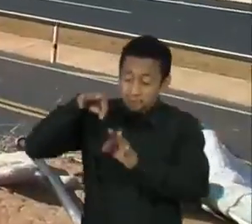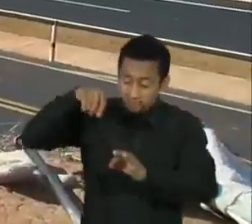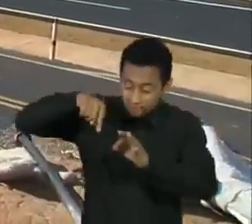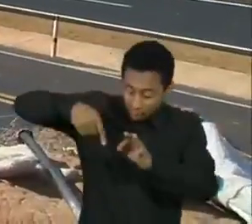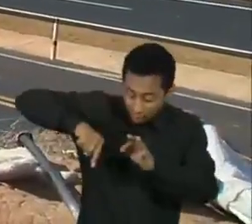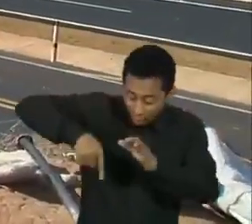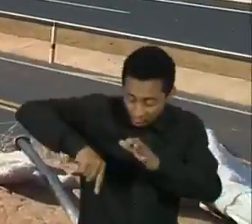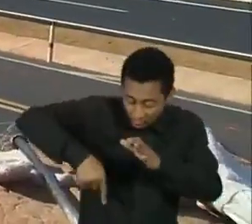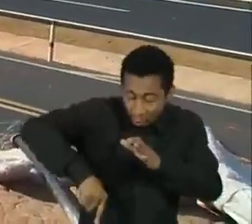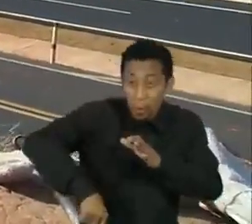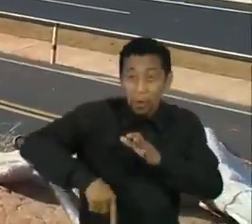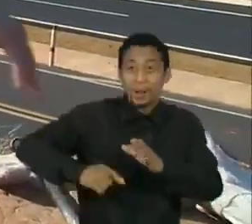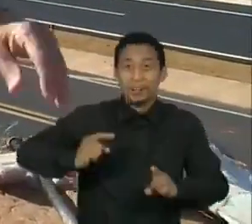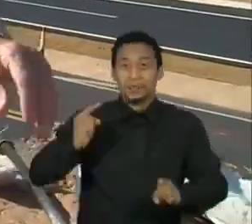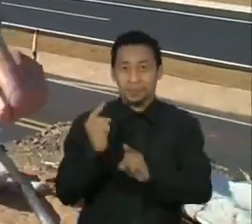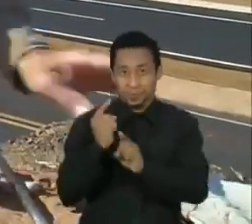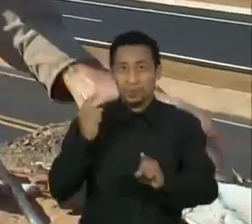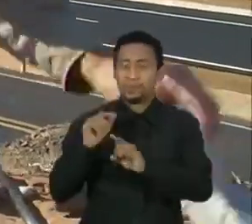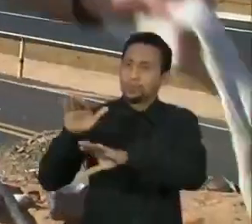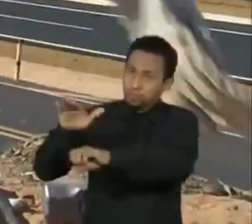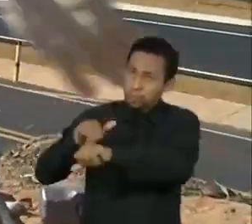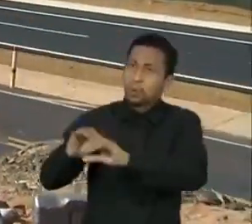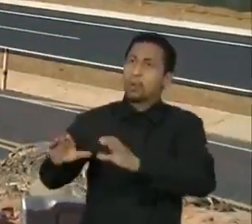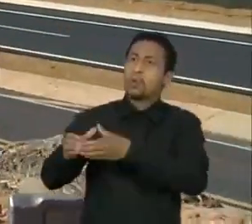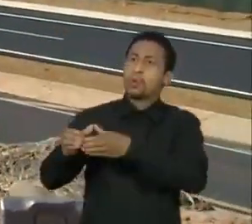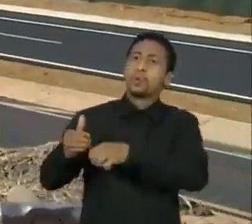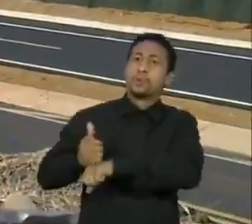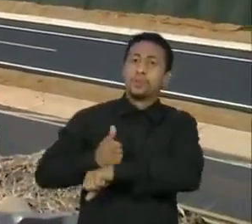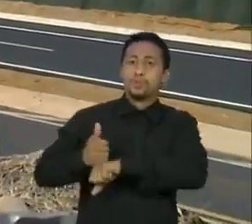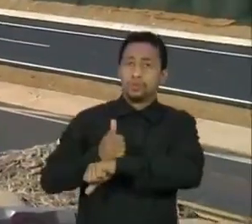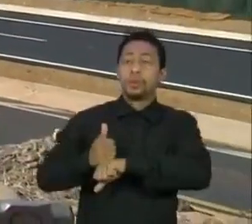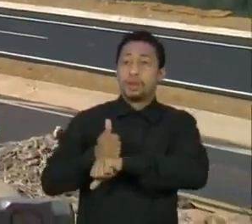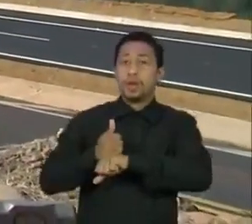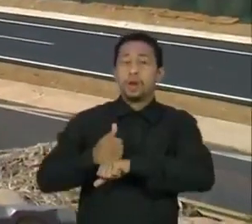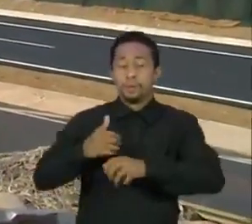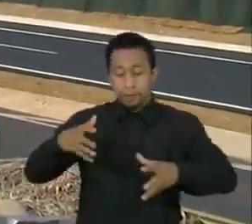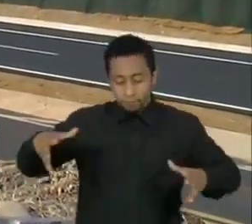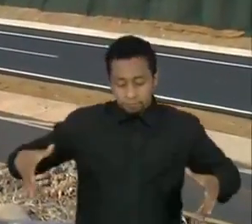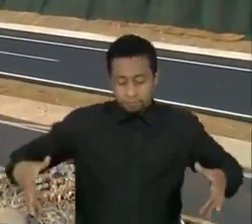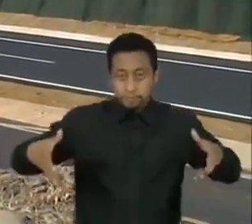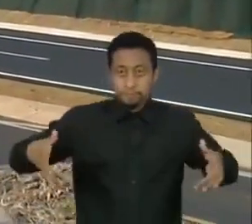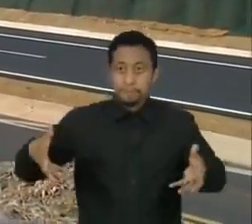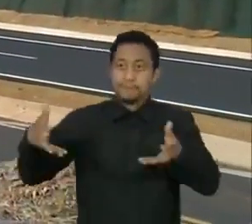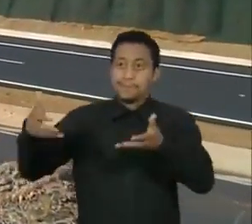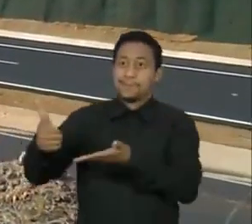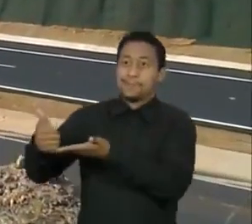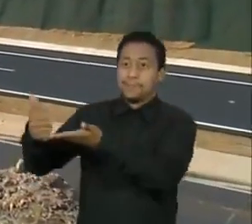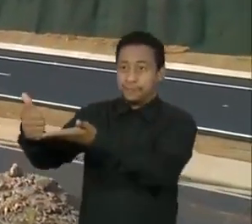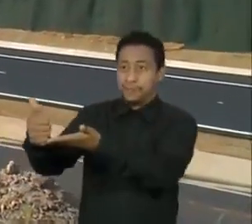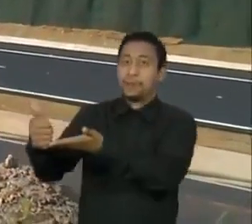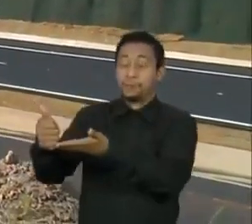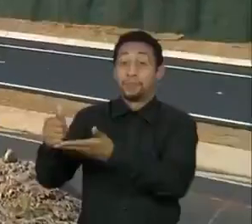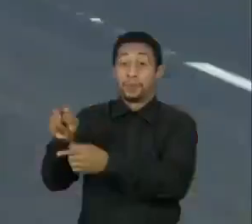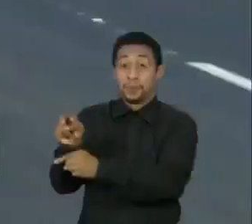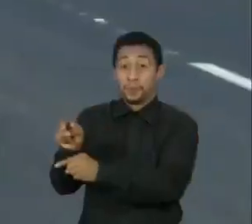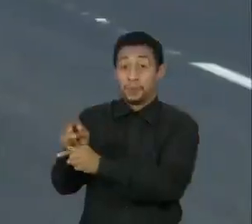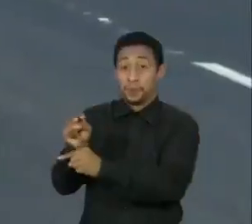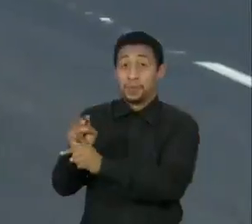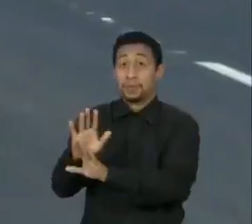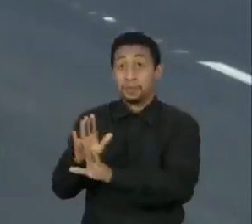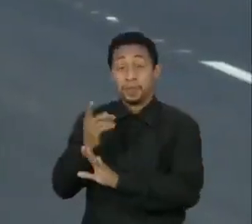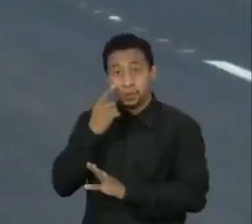Uma equipe especializada, chamada pela concessionária que administra a pista, fez a retirada do material. E não foi o único caso.